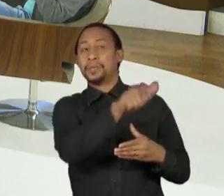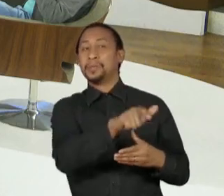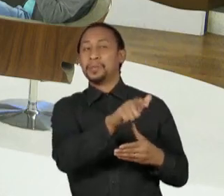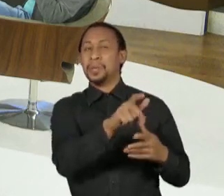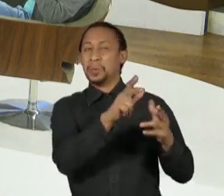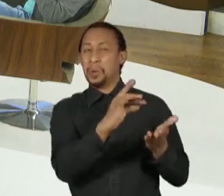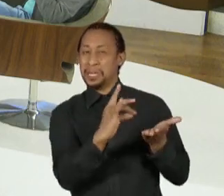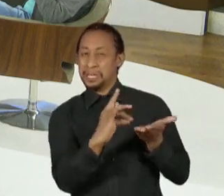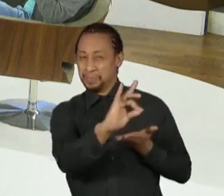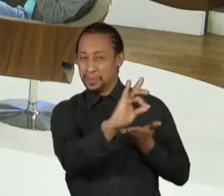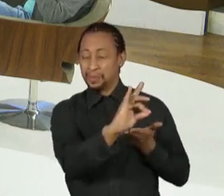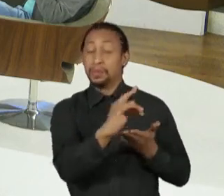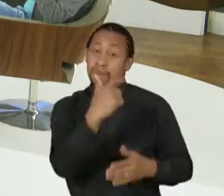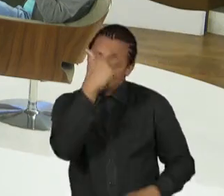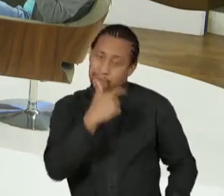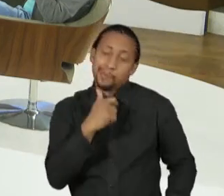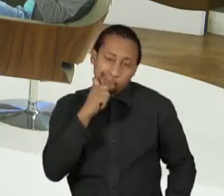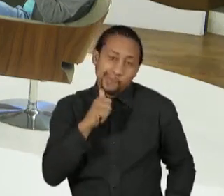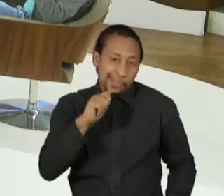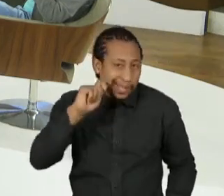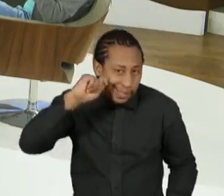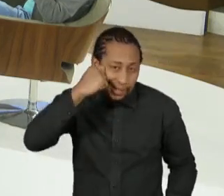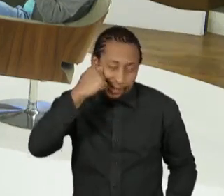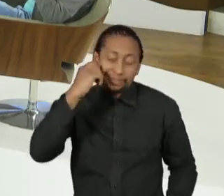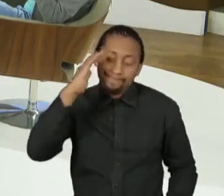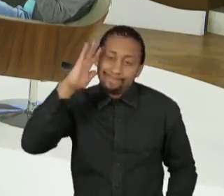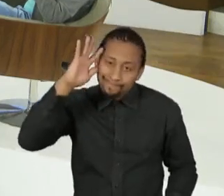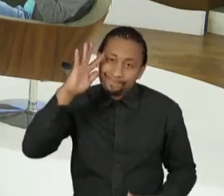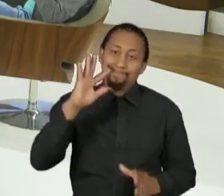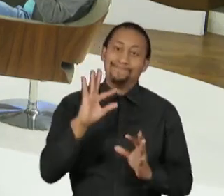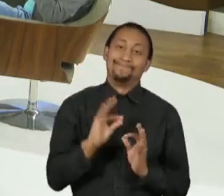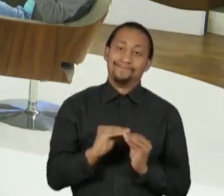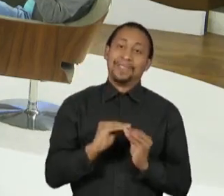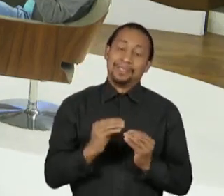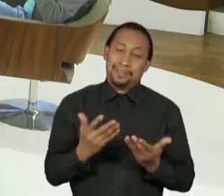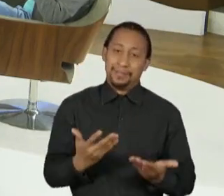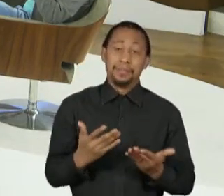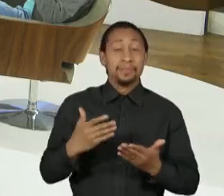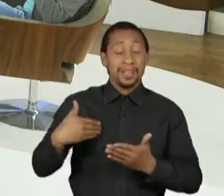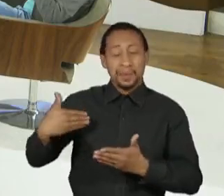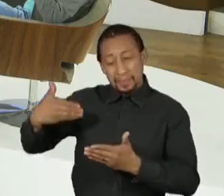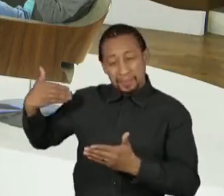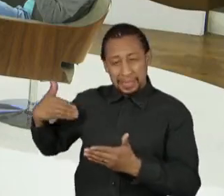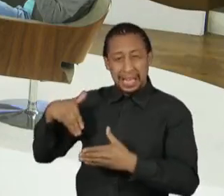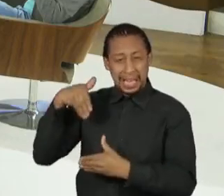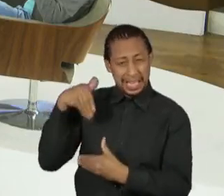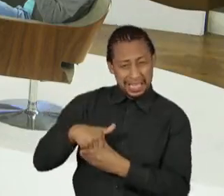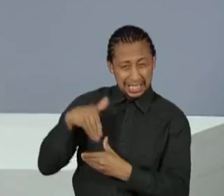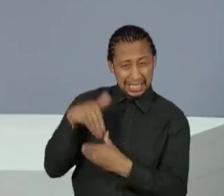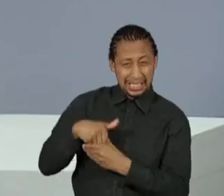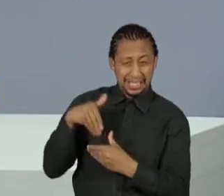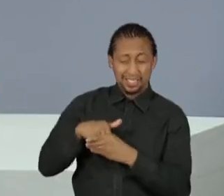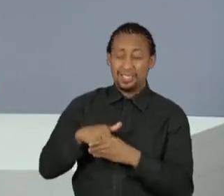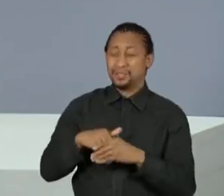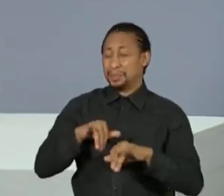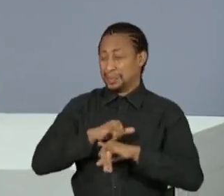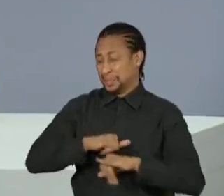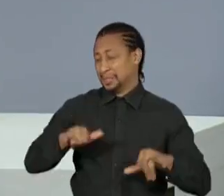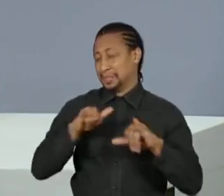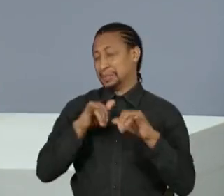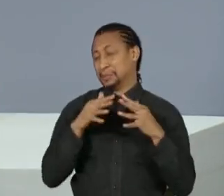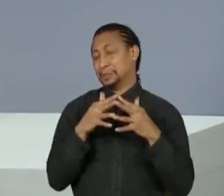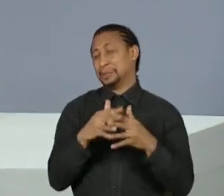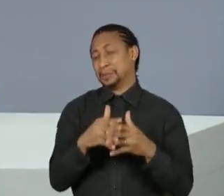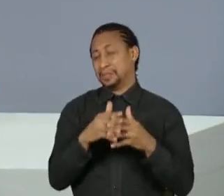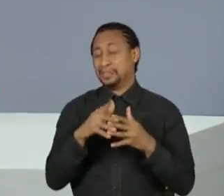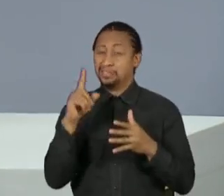o senhor quer dizer com isso. A gente acabou de sair de um processo eleitoral bastante exaustivo e ainda com as suas conturbações reverberando. Então, eu queria que o senhor